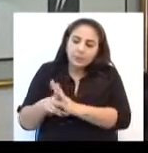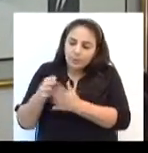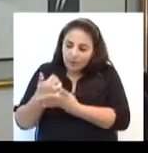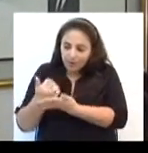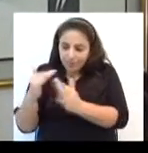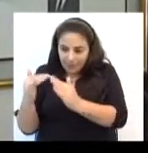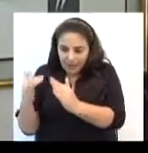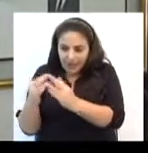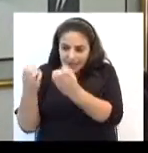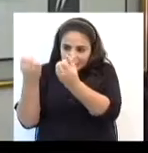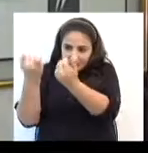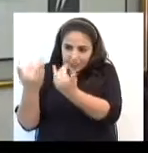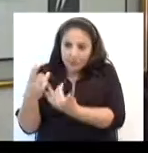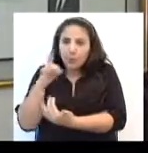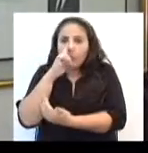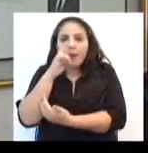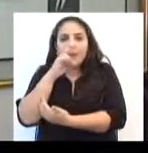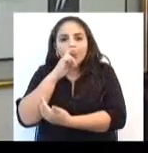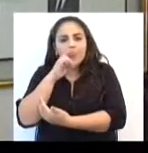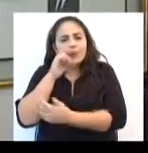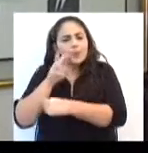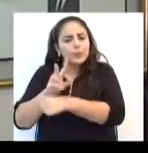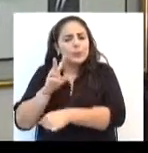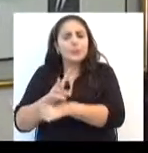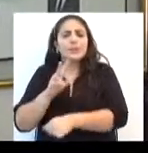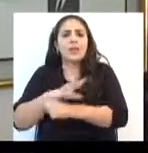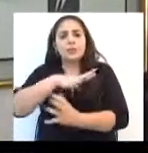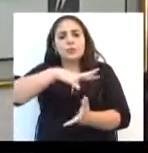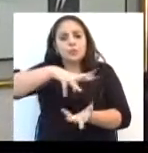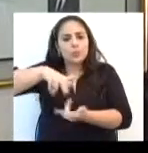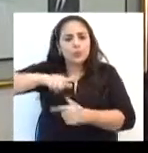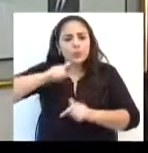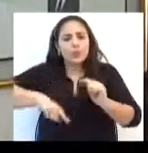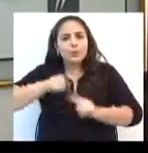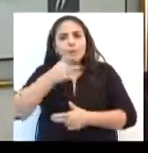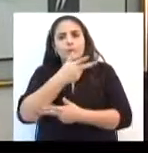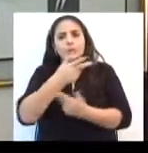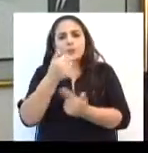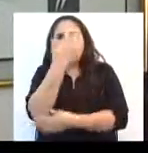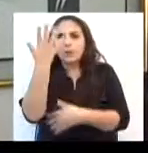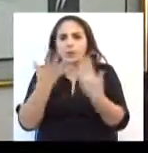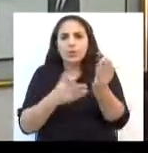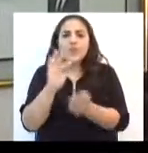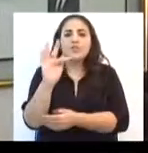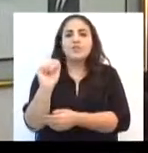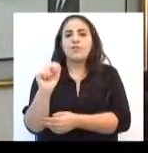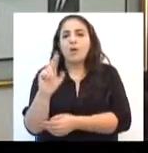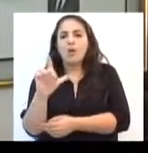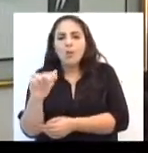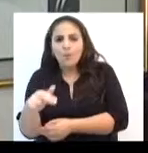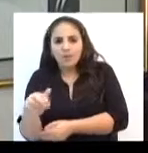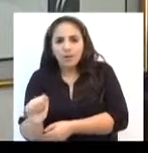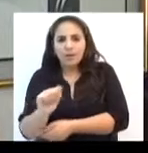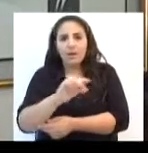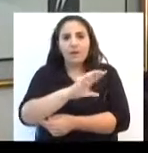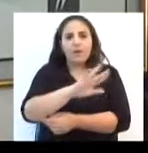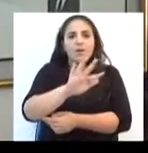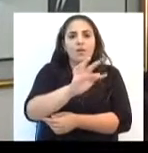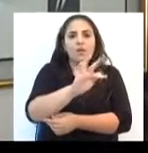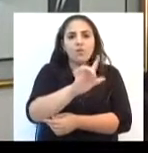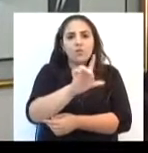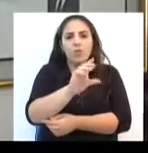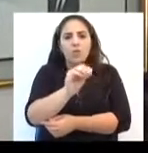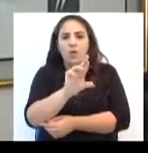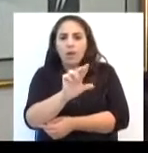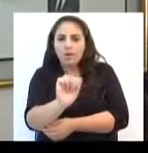para que todos possam cuidar do nosso planeta, dos recursos naturais, da flora, da fauna, porque é o mundo em que nós